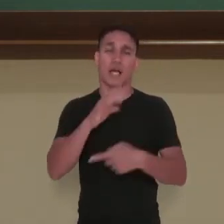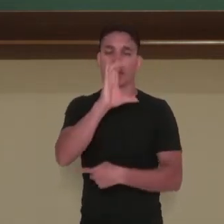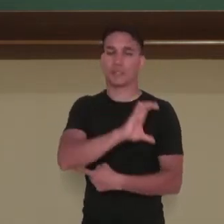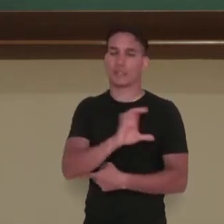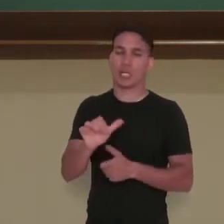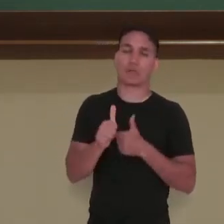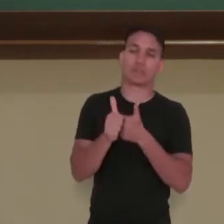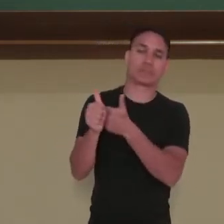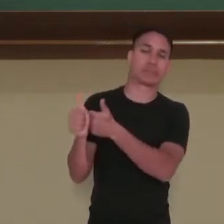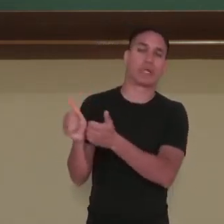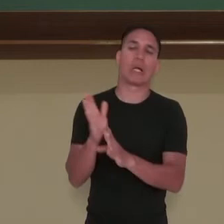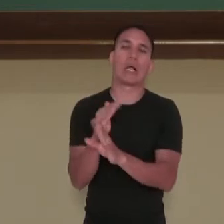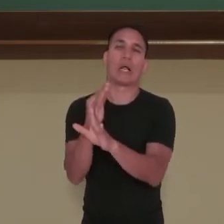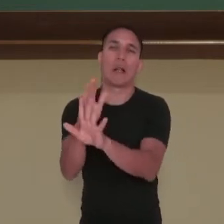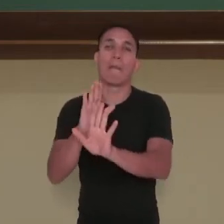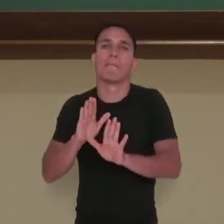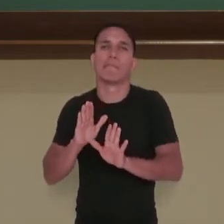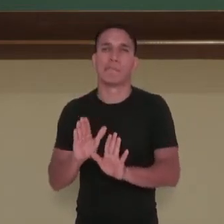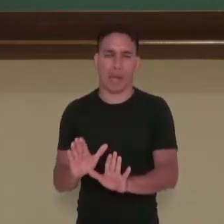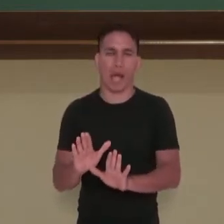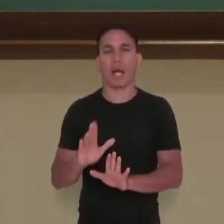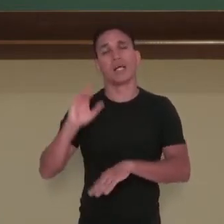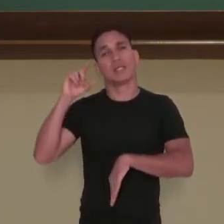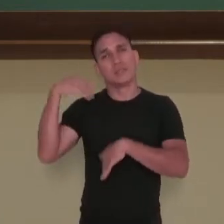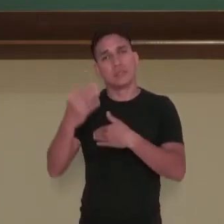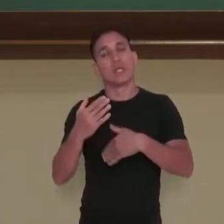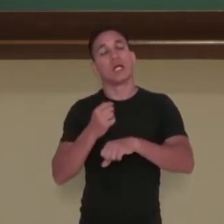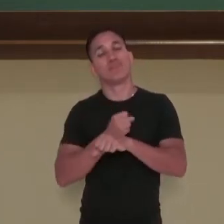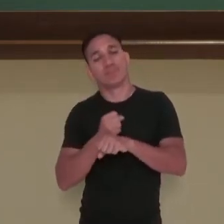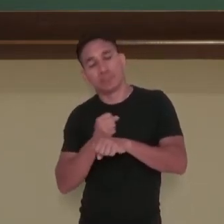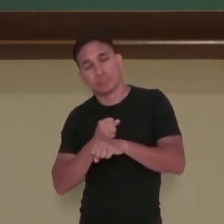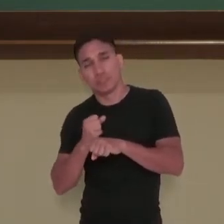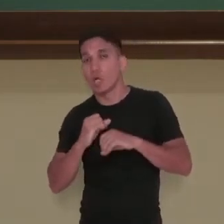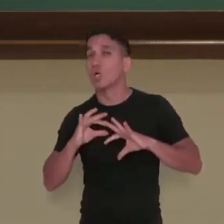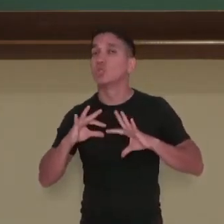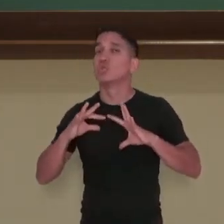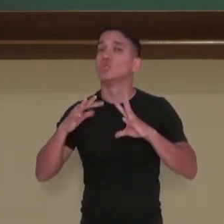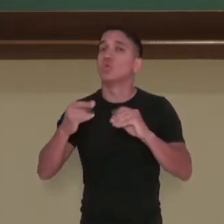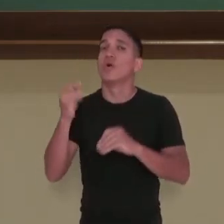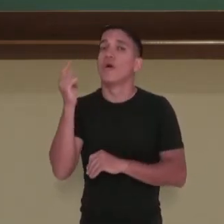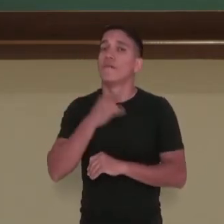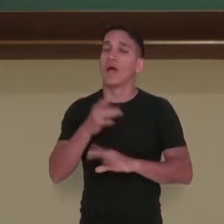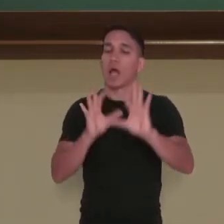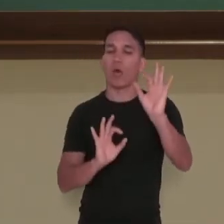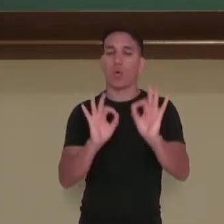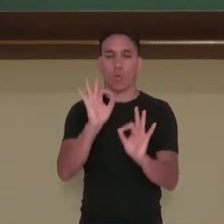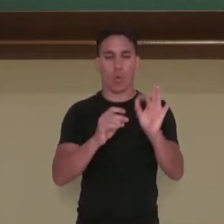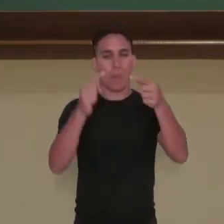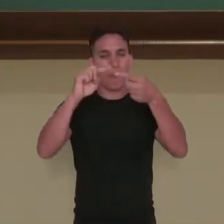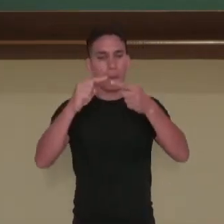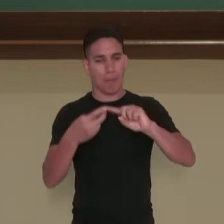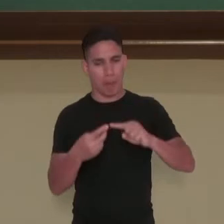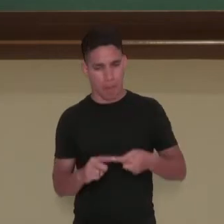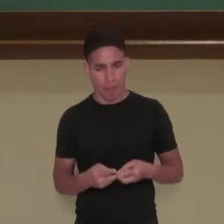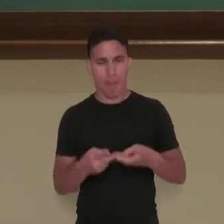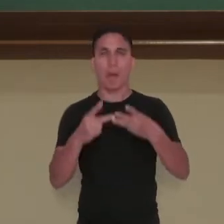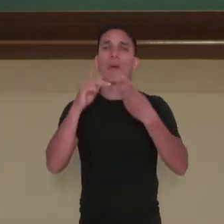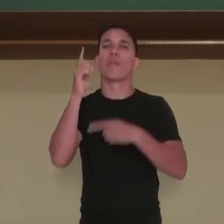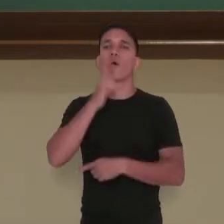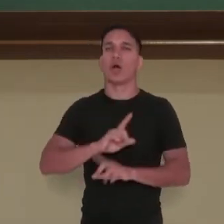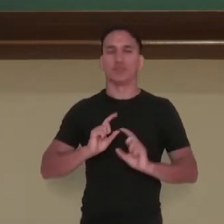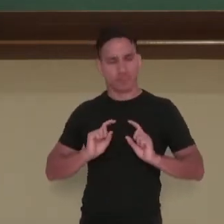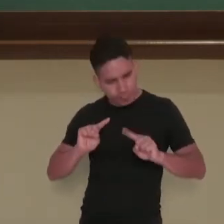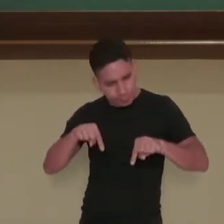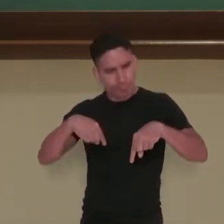Católica, mas, com o tempo, tudo foi chegando, foi se organizando e desafios foram sendo possíveis.